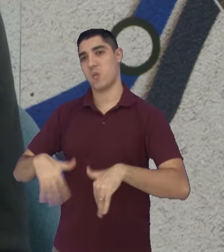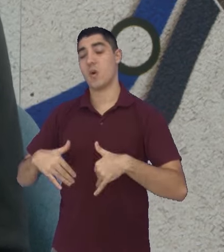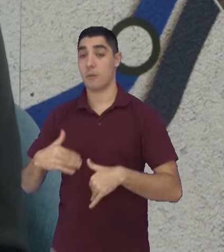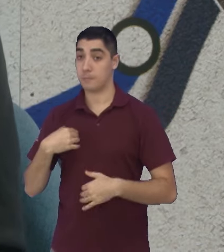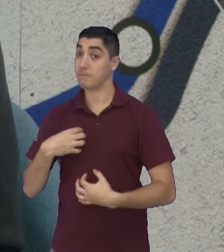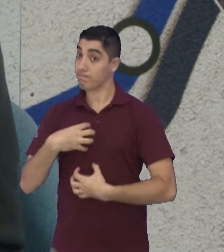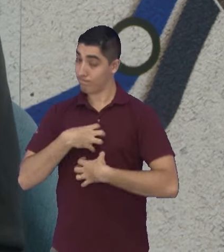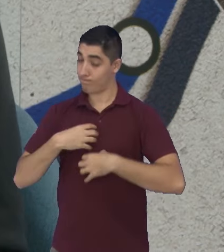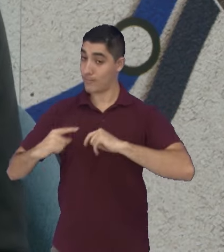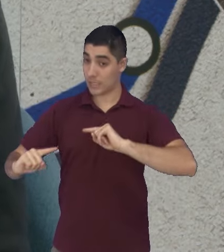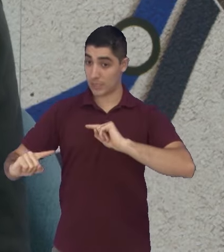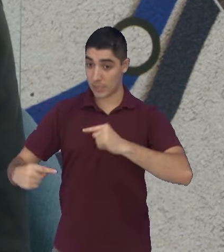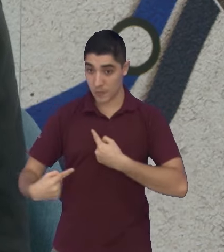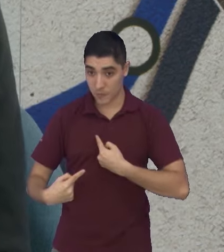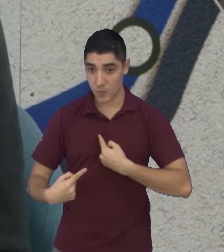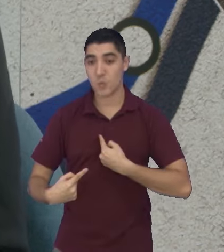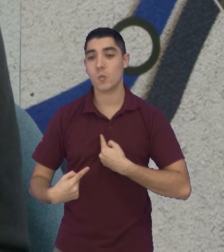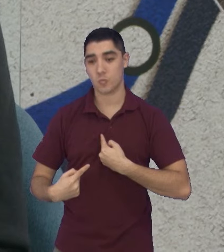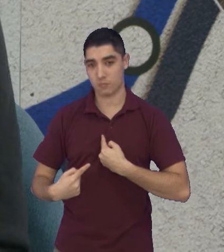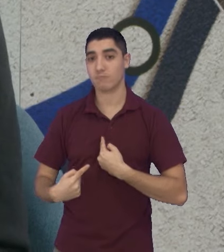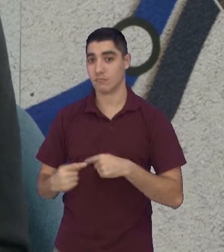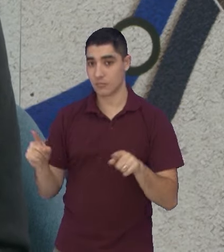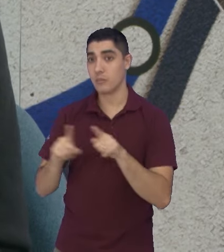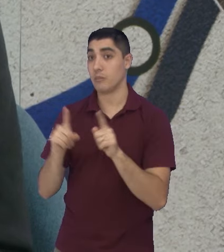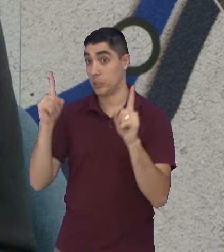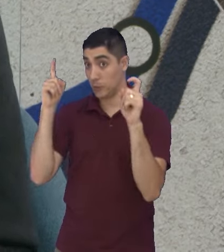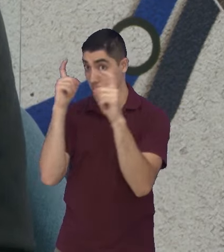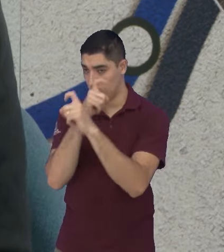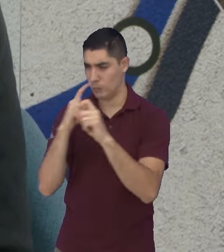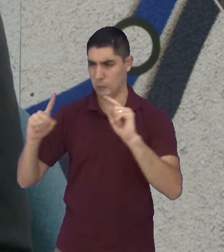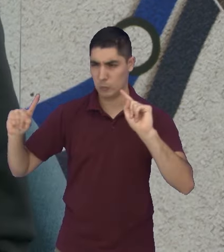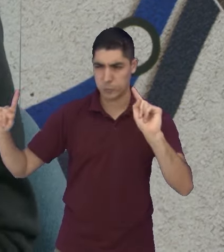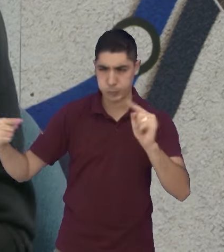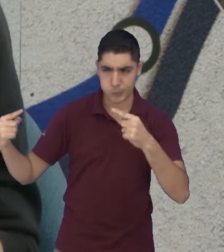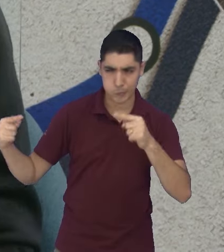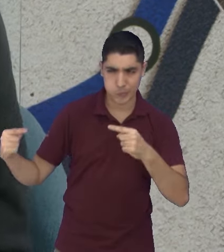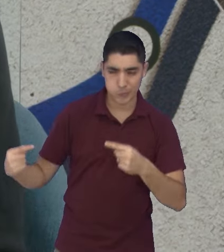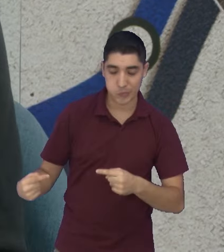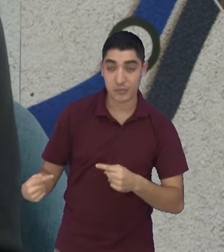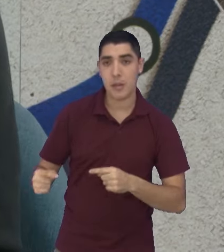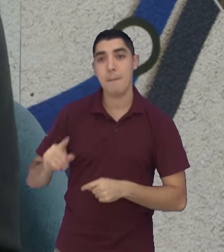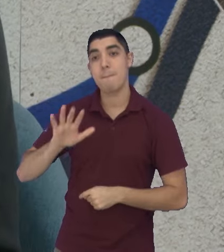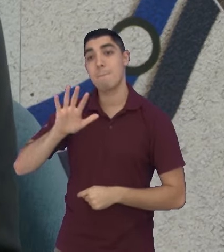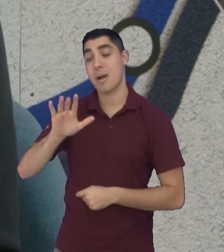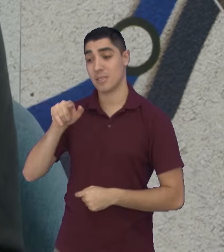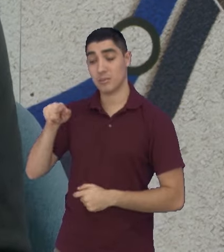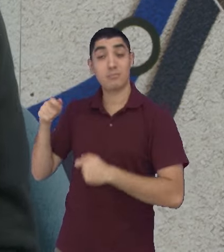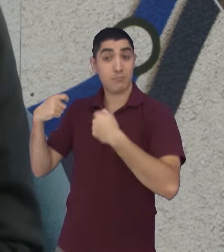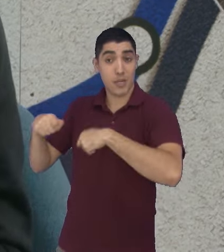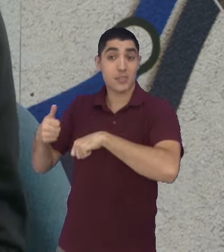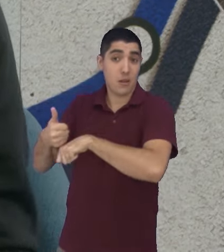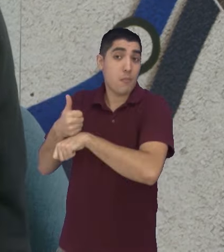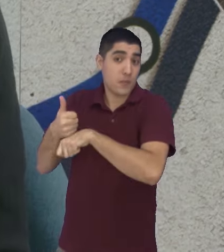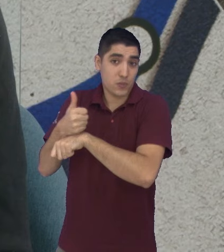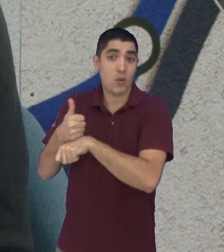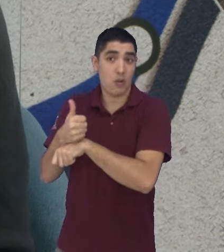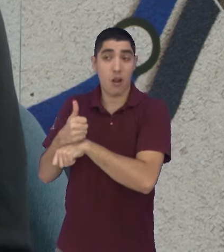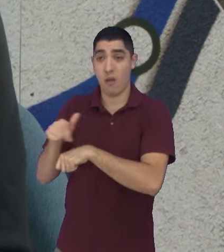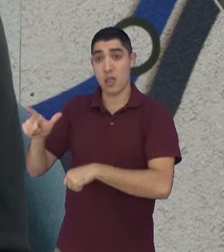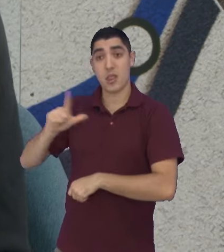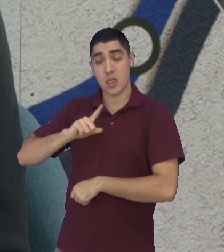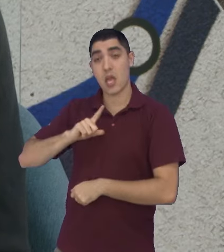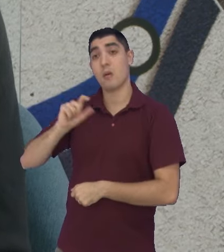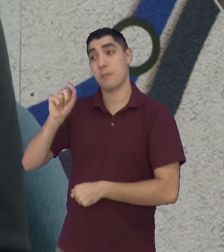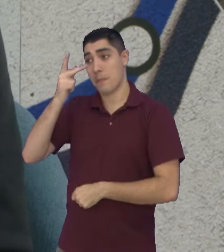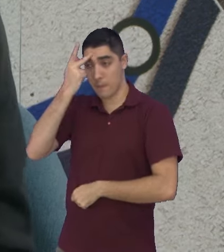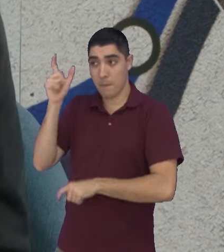desafiador, é bem competitivo, mas a área precisa de profissional. É uma área que abrange muito e precisa de